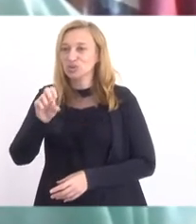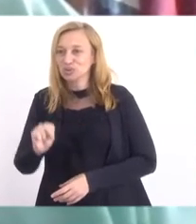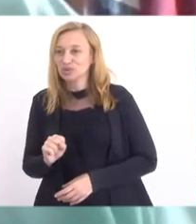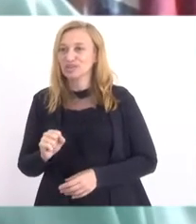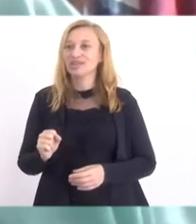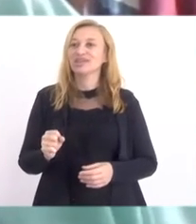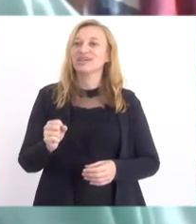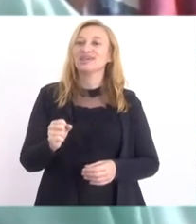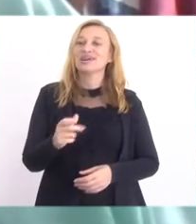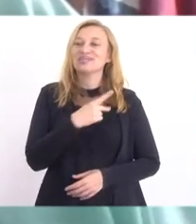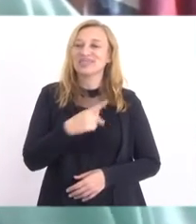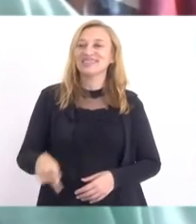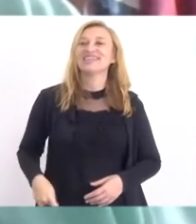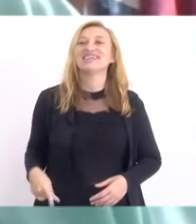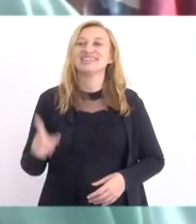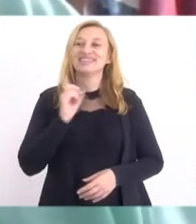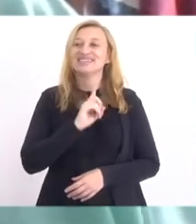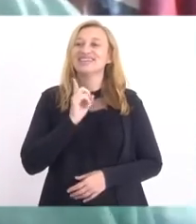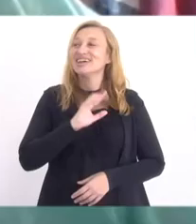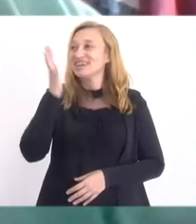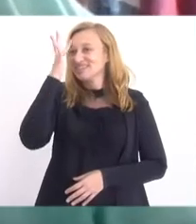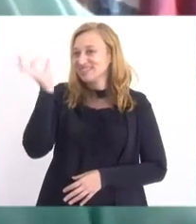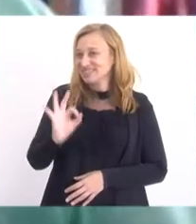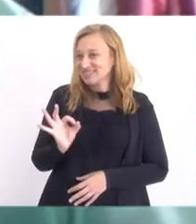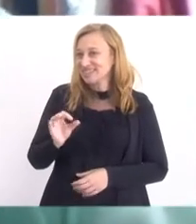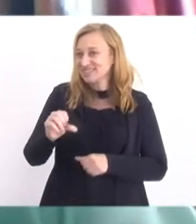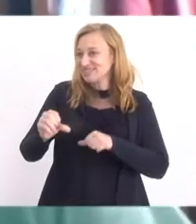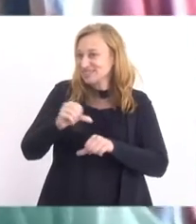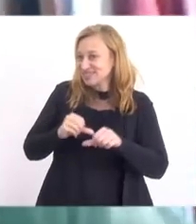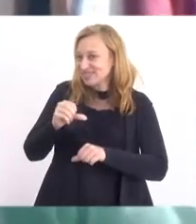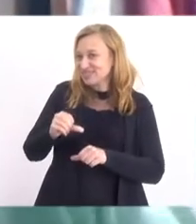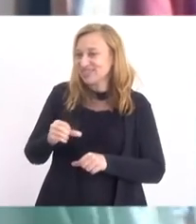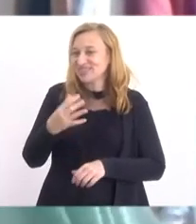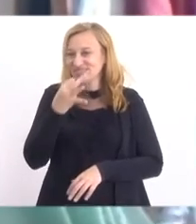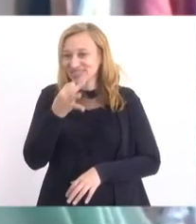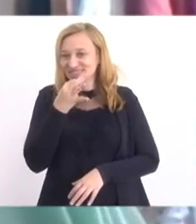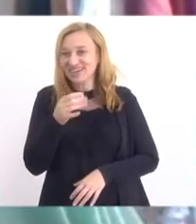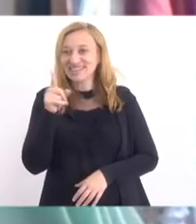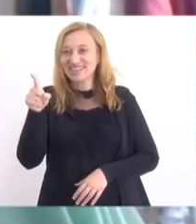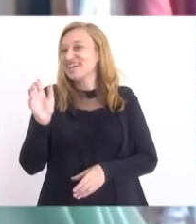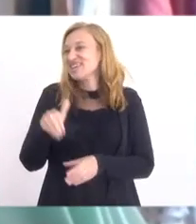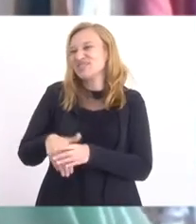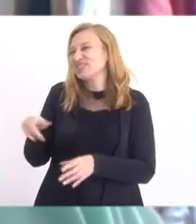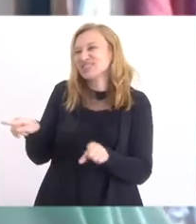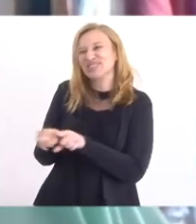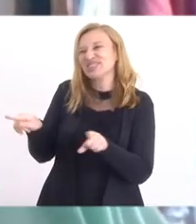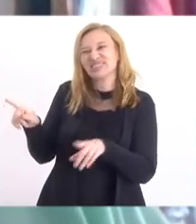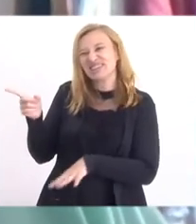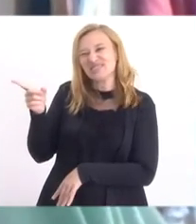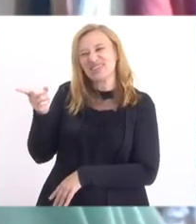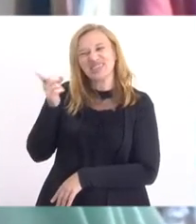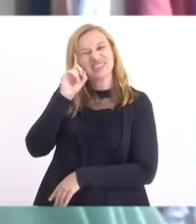Flamengo. Não se mudou de opinião. Não, esse ele vota todo dia. Esse ele vota todo dia.